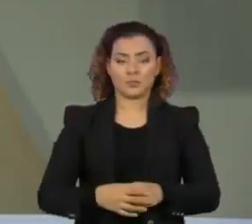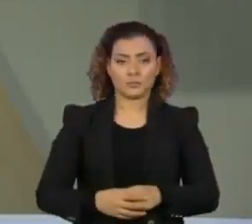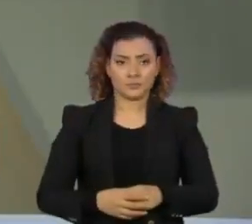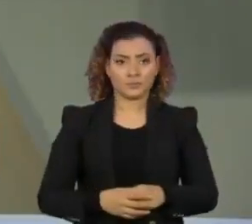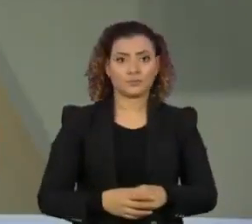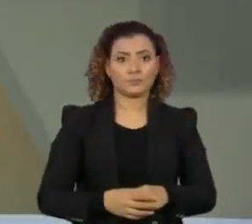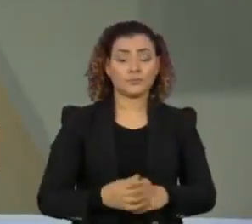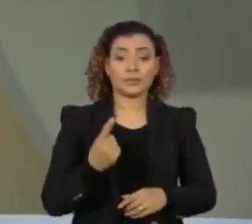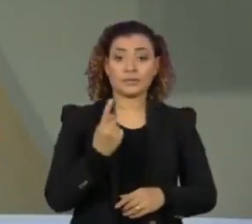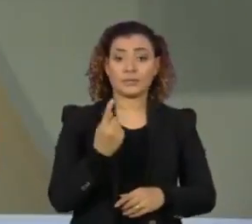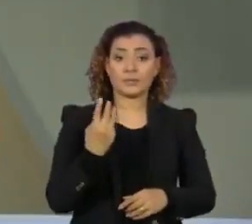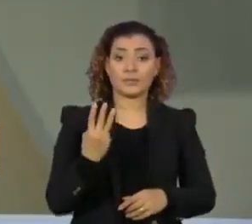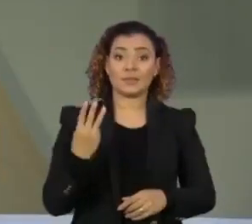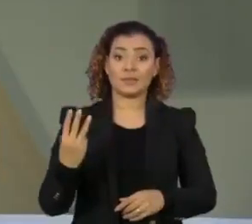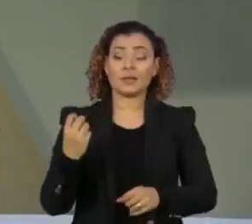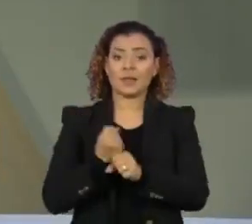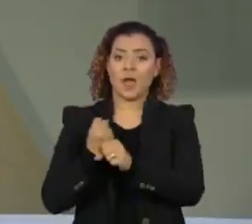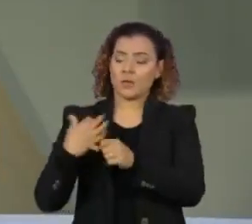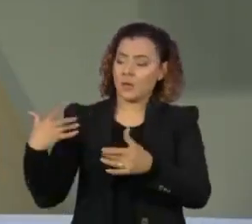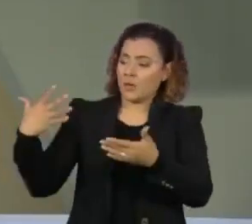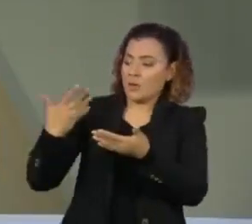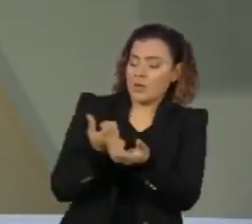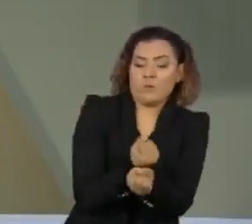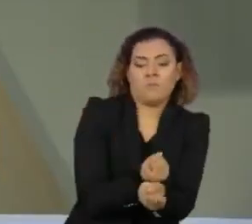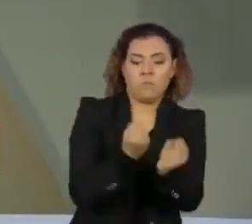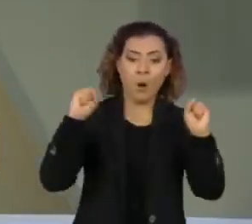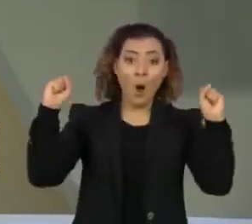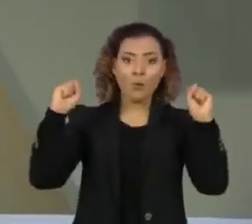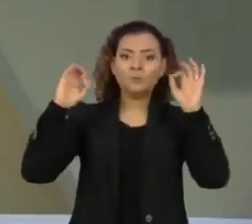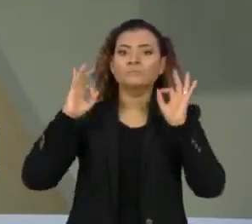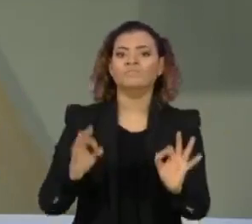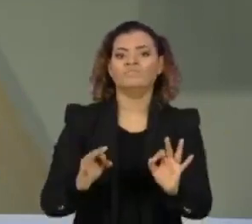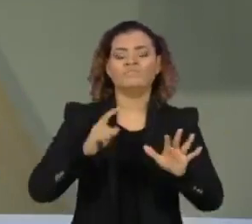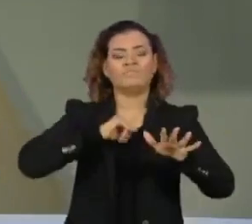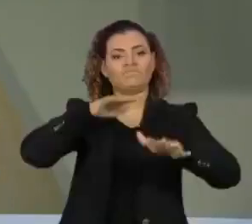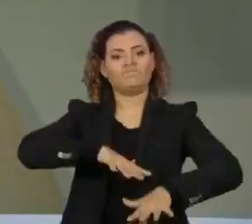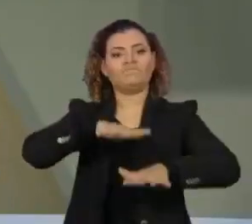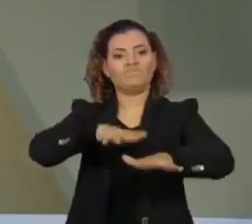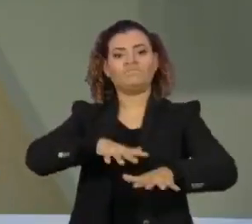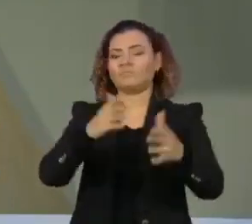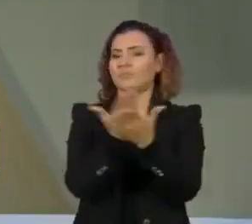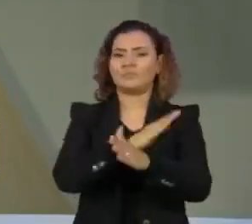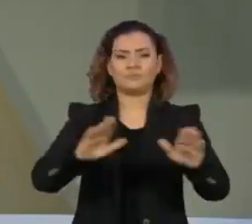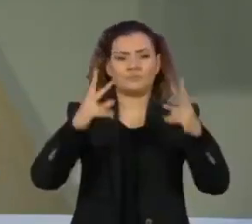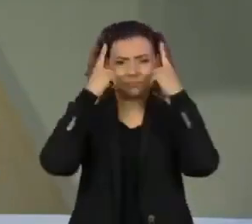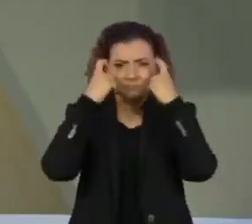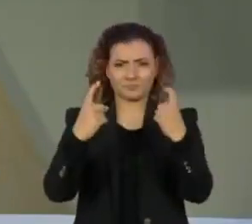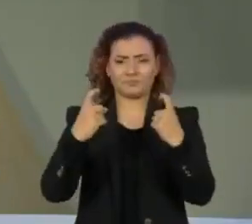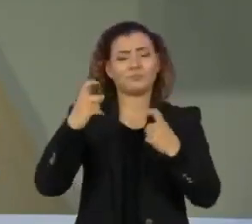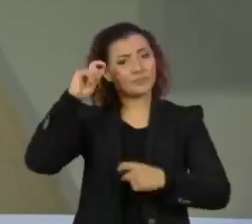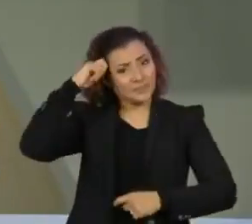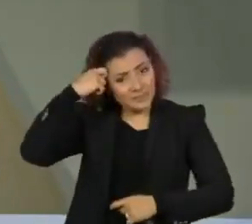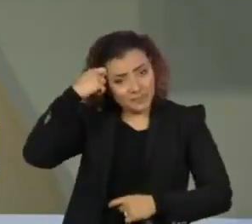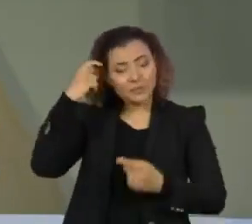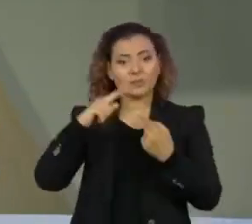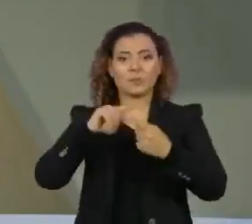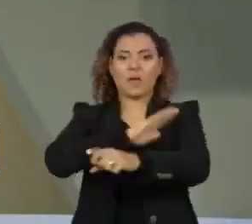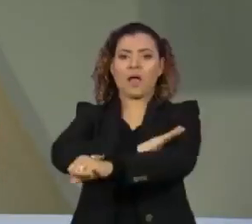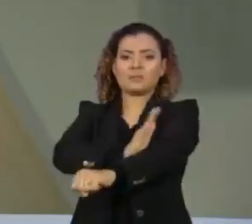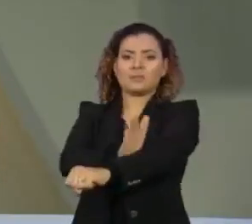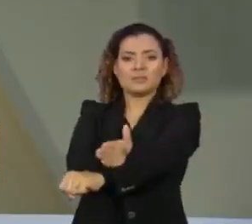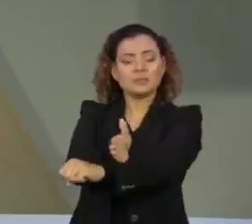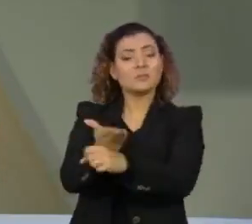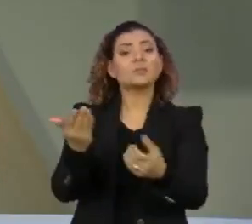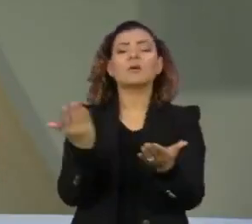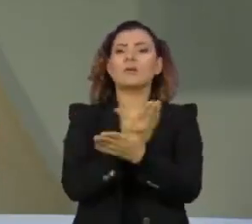Os 133 anos da abolição da escravatura foram lembrados com manifestações pelo fim da violência contra negros e do racismo e por